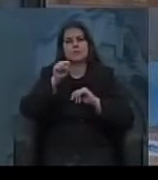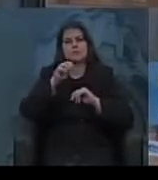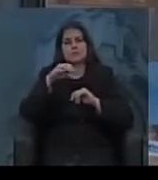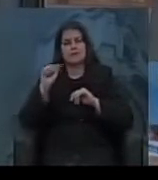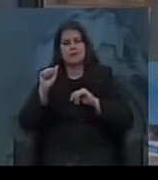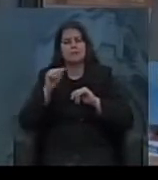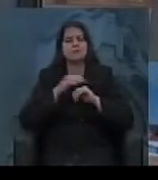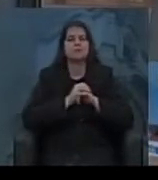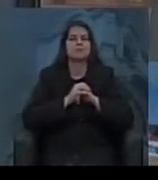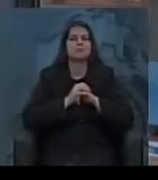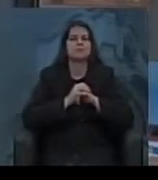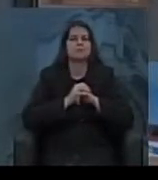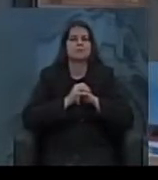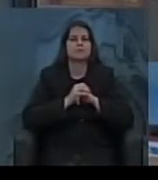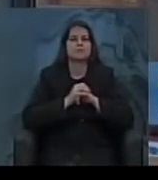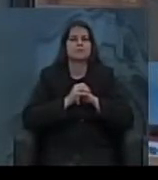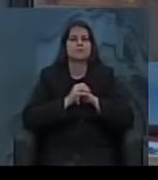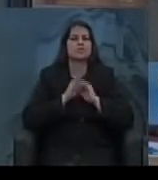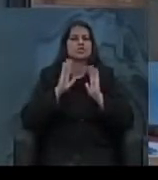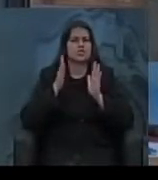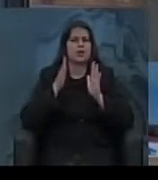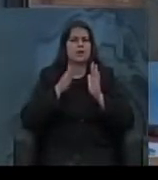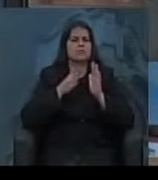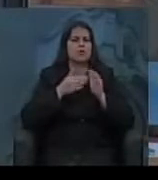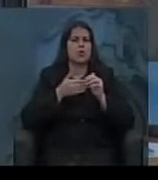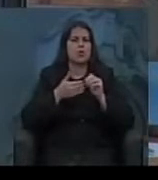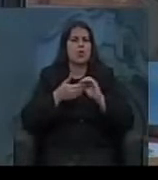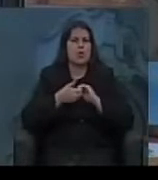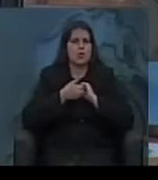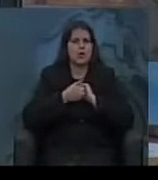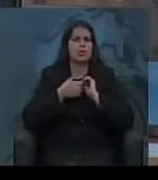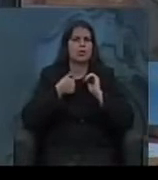meu... tinha sido meu orientor no doutorado na URGS.